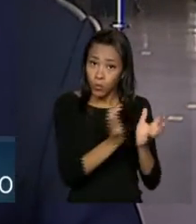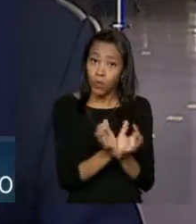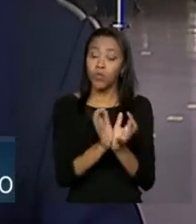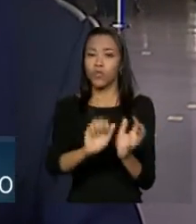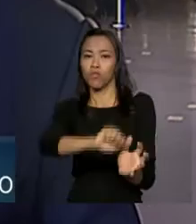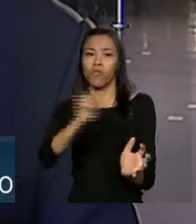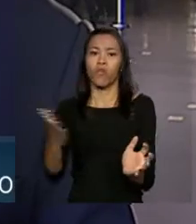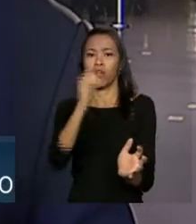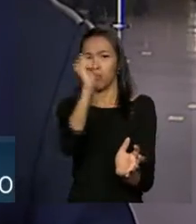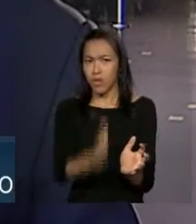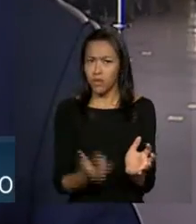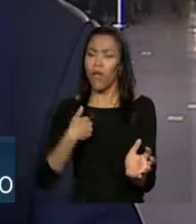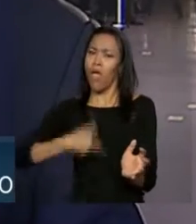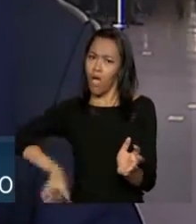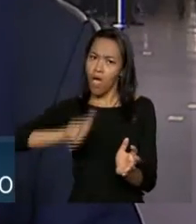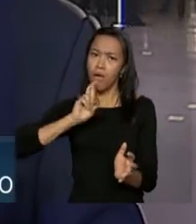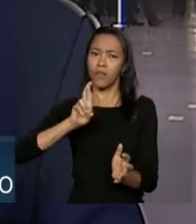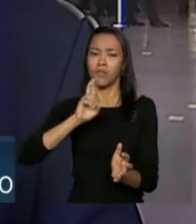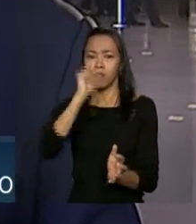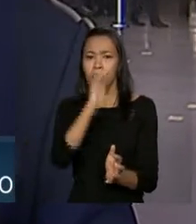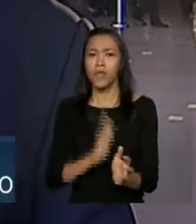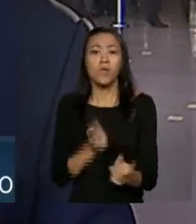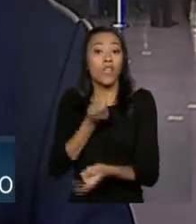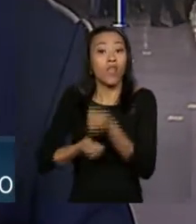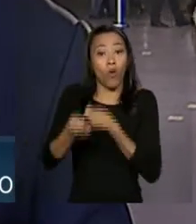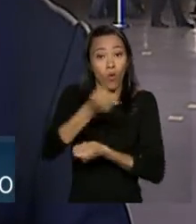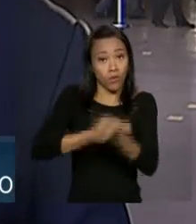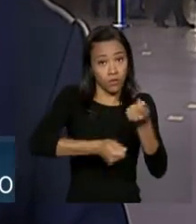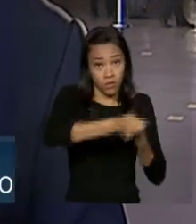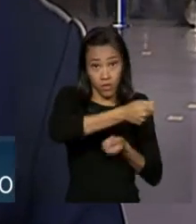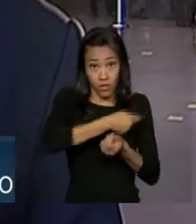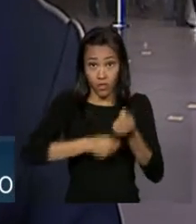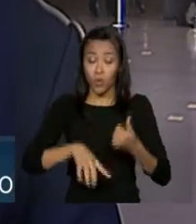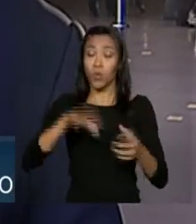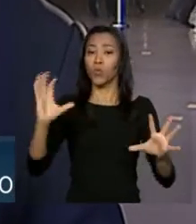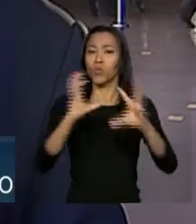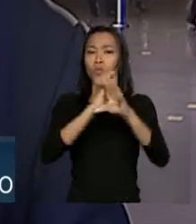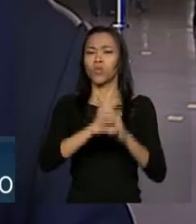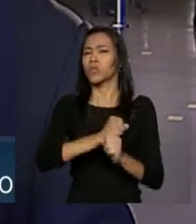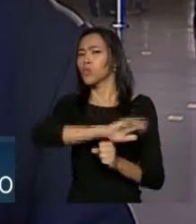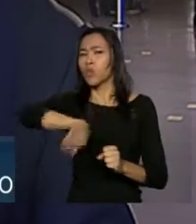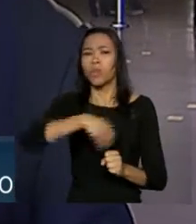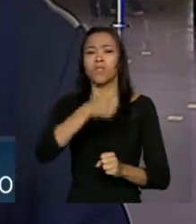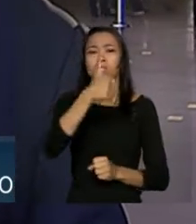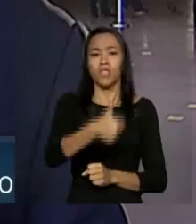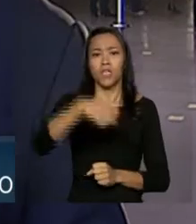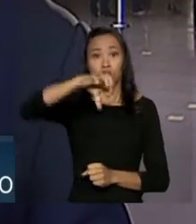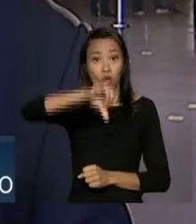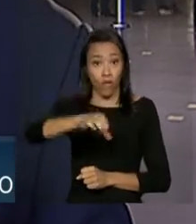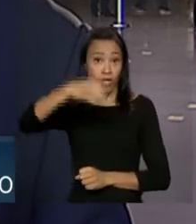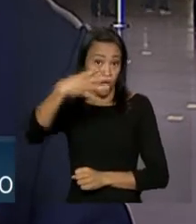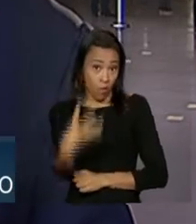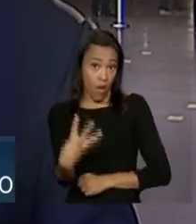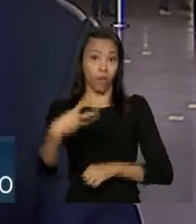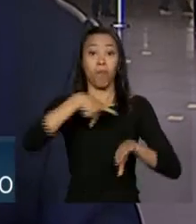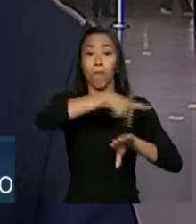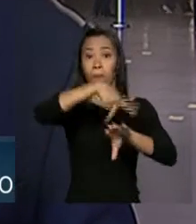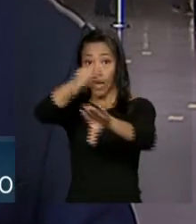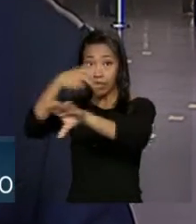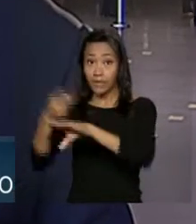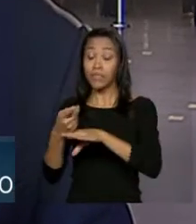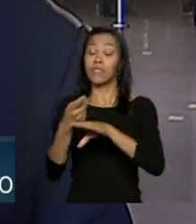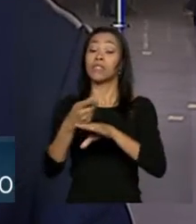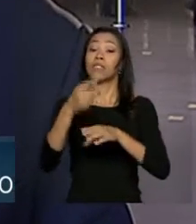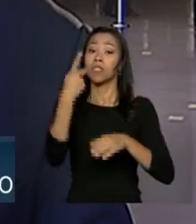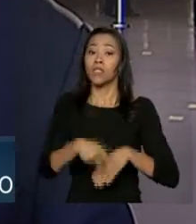representando o Brasil em negociações com todas as outras 194 nações com as quais o Brasil tem